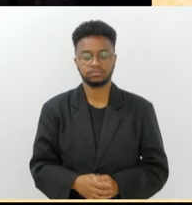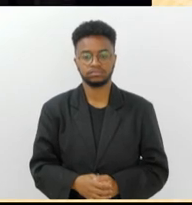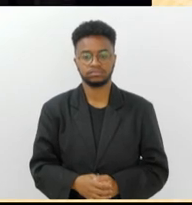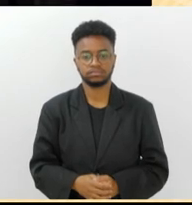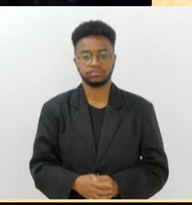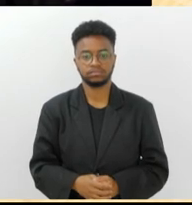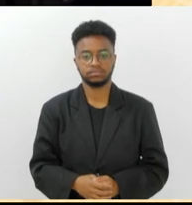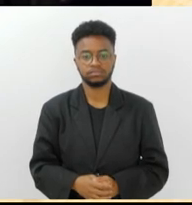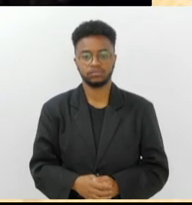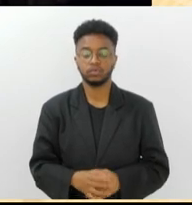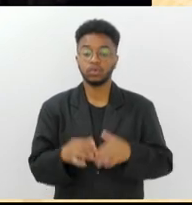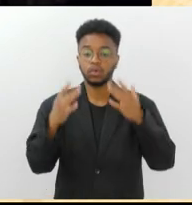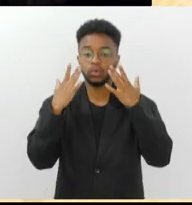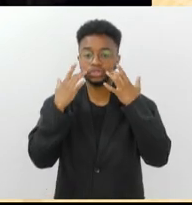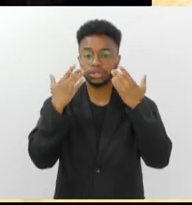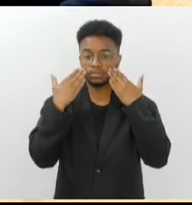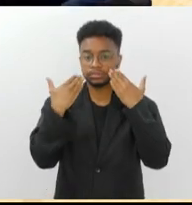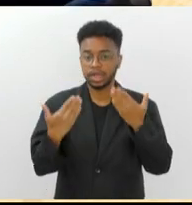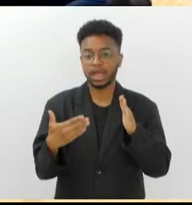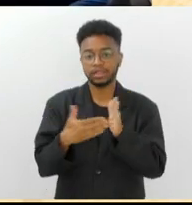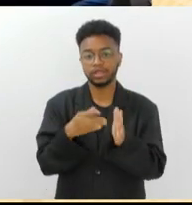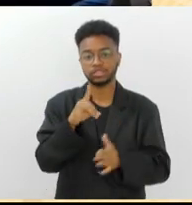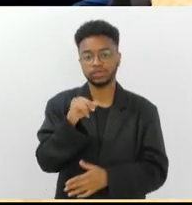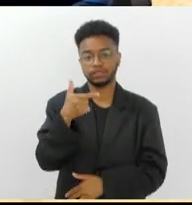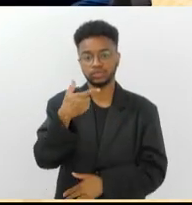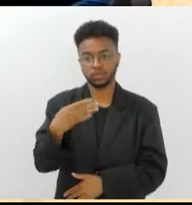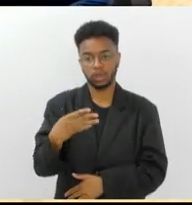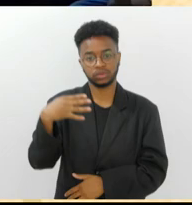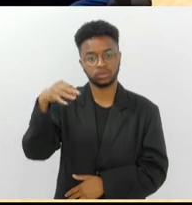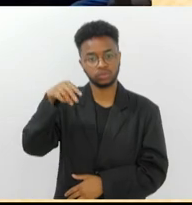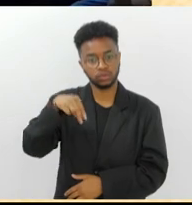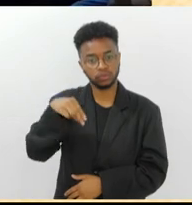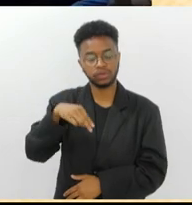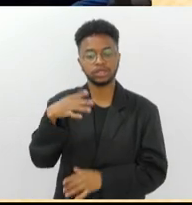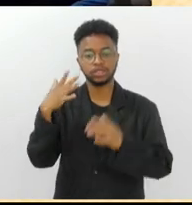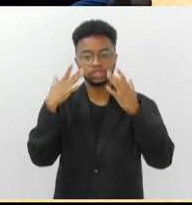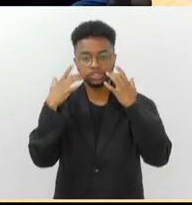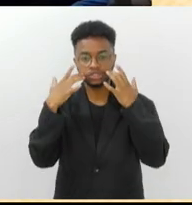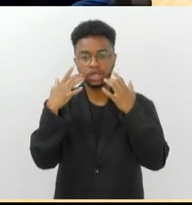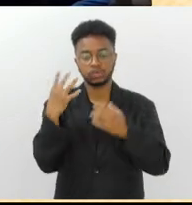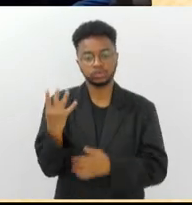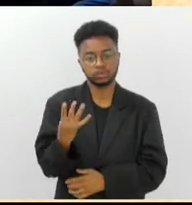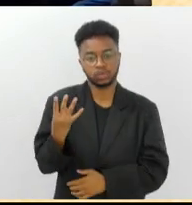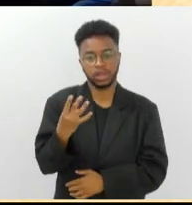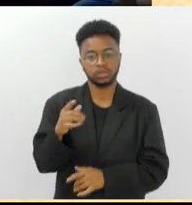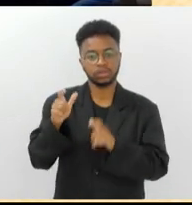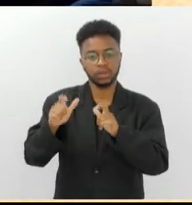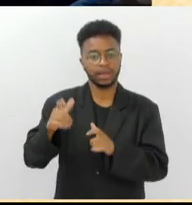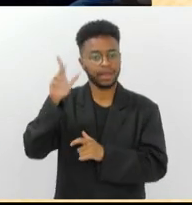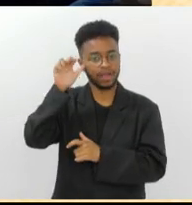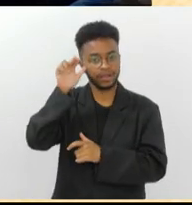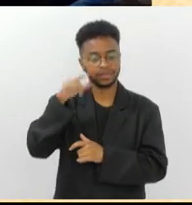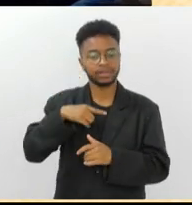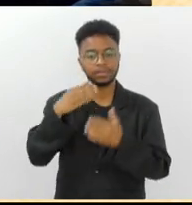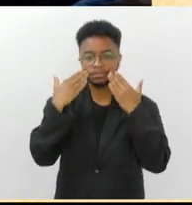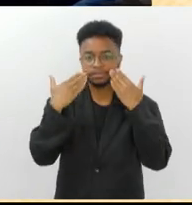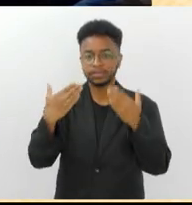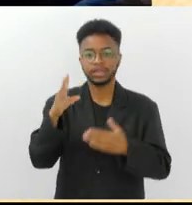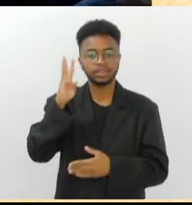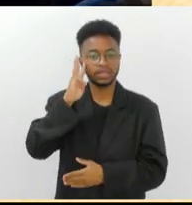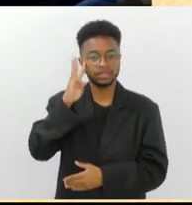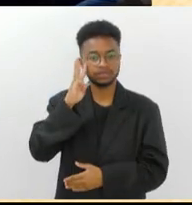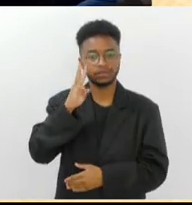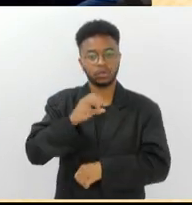O espetáculo fica em cartaz até o dia 24 de novembro, no Teatro dos Quatro, na Gávea, com exibições às terças-feiras,